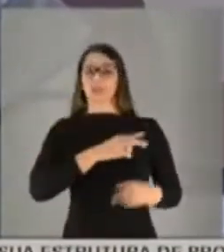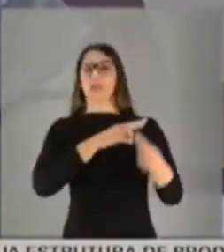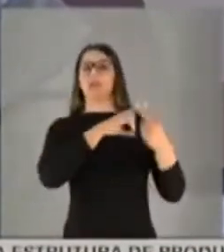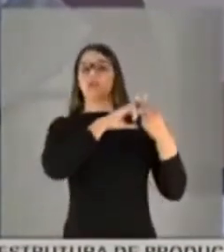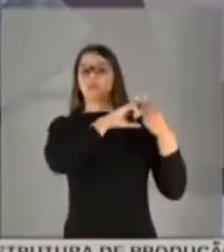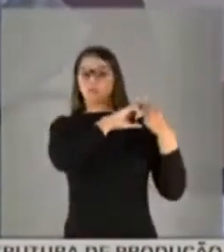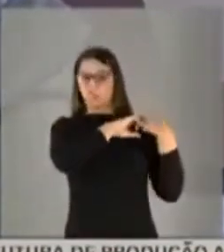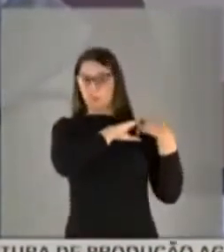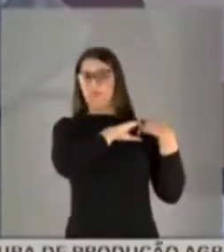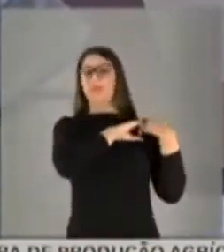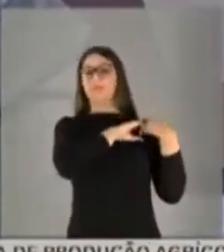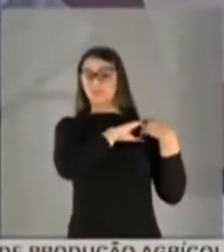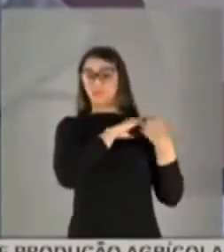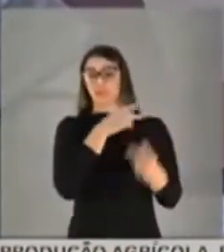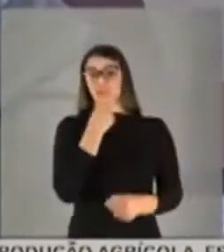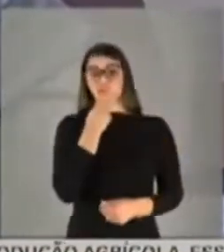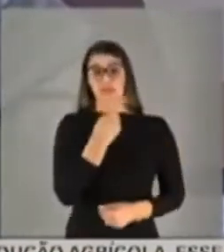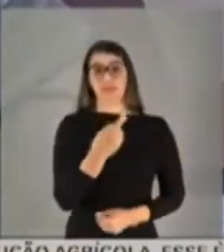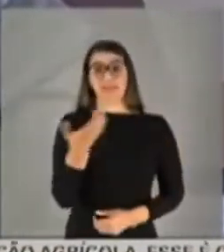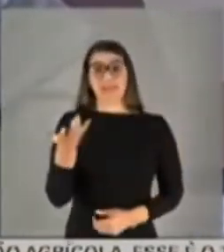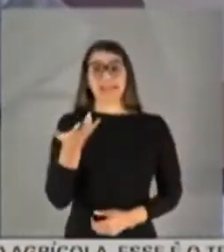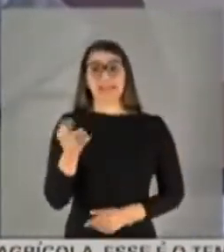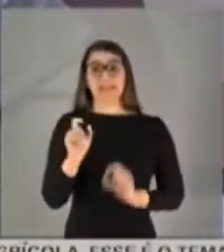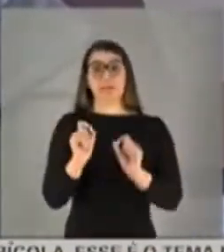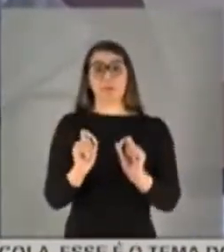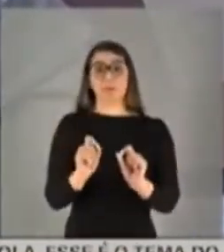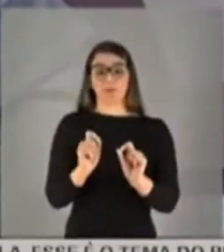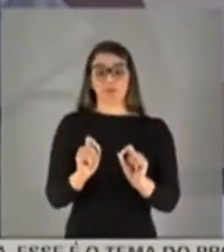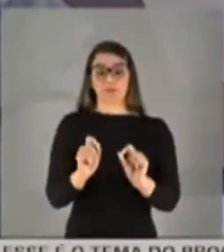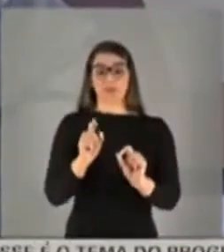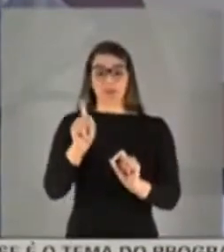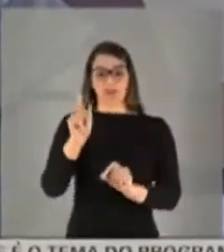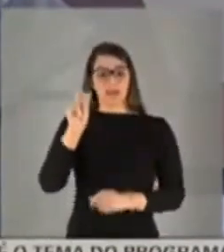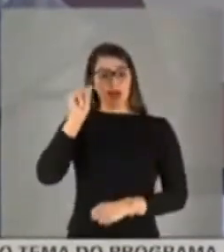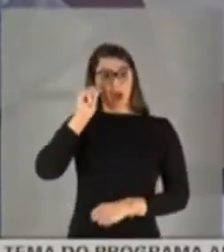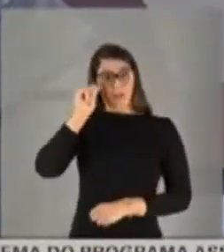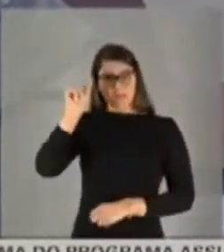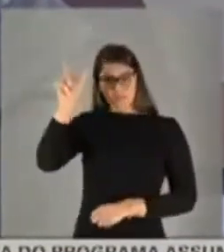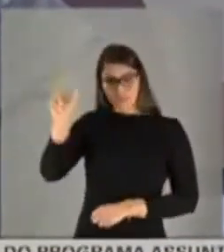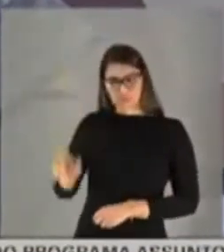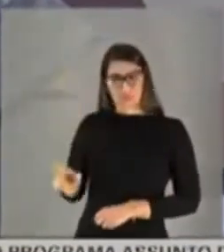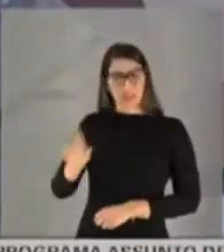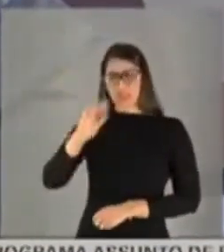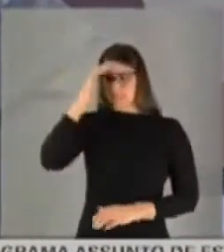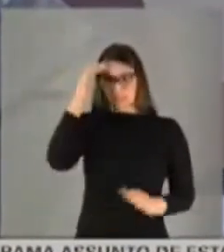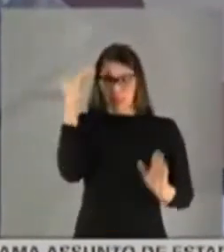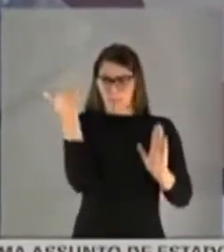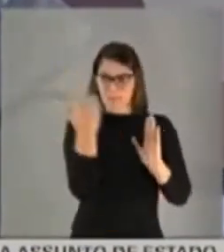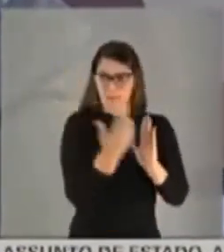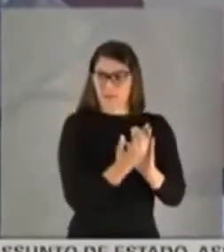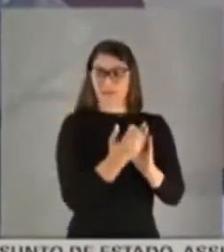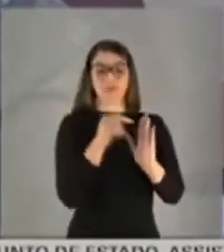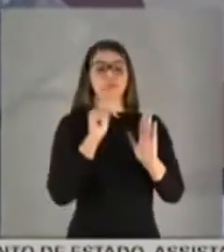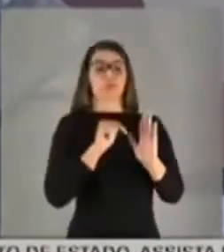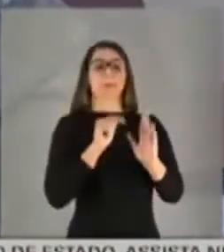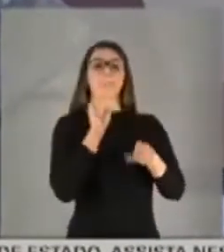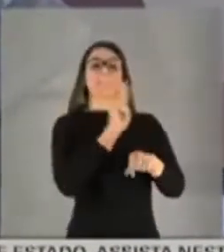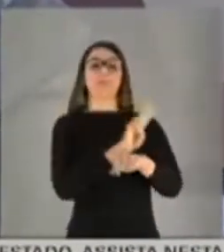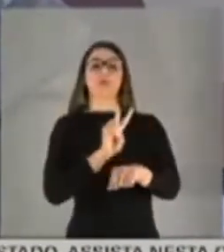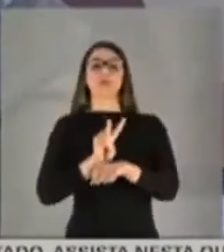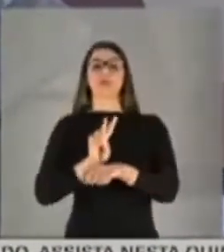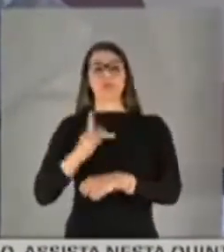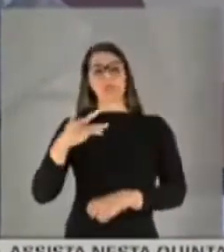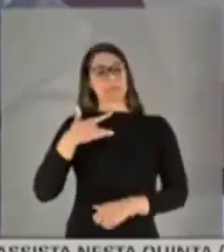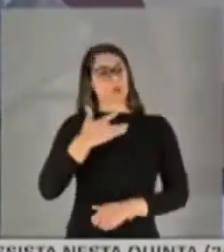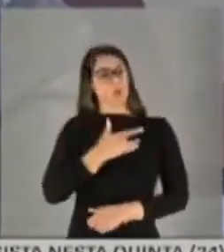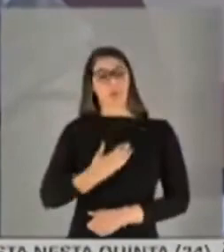atribuíveis. O que dizíamos, o que queríamos dizer com isso, é que aquelas autoridades que não cumprissem o seu dever de proteger a saúde e a vida